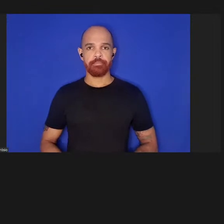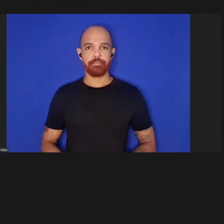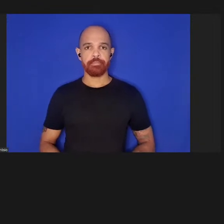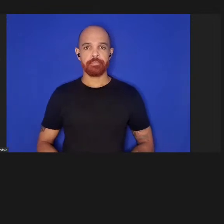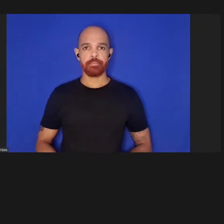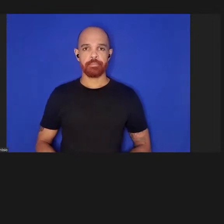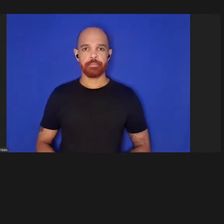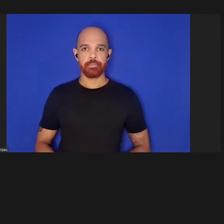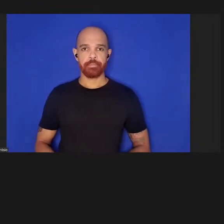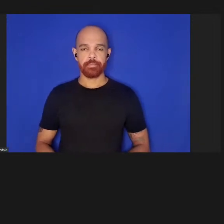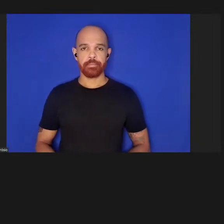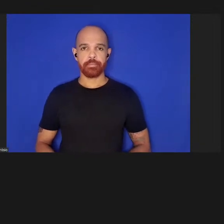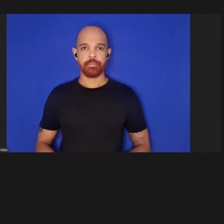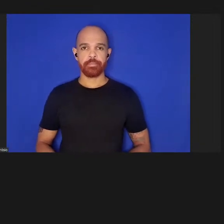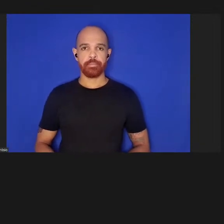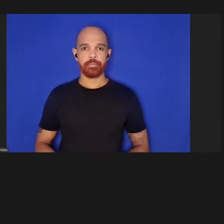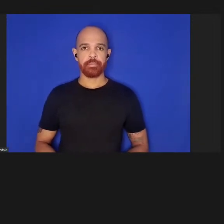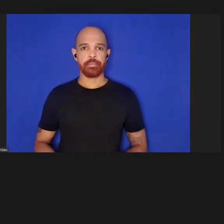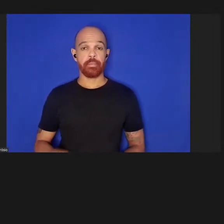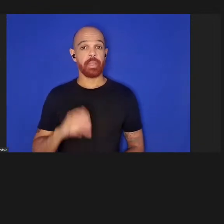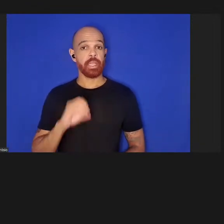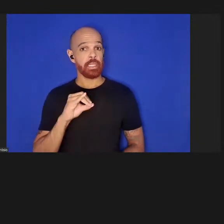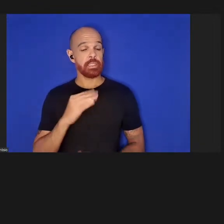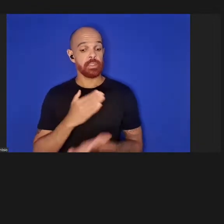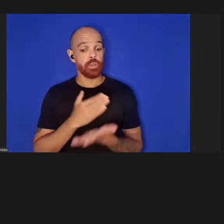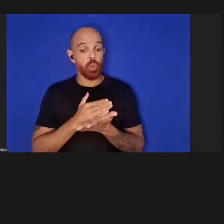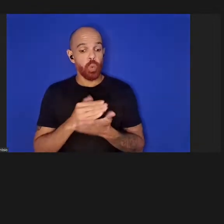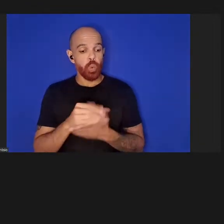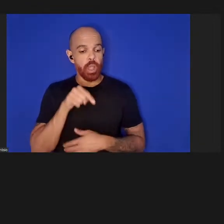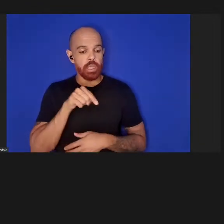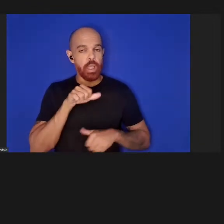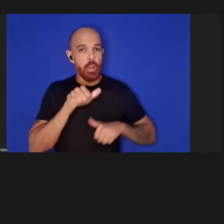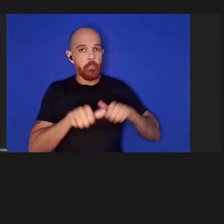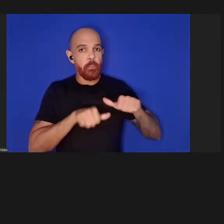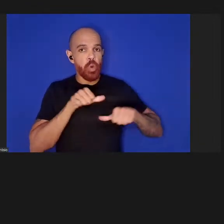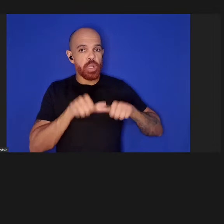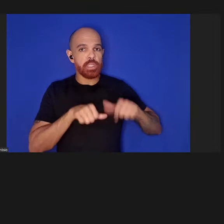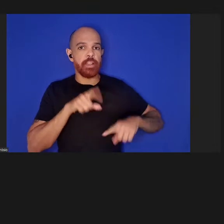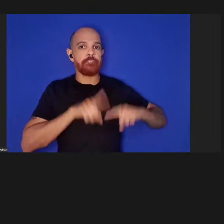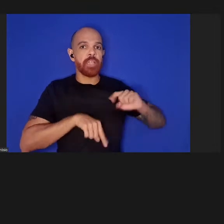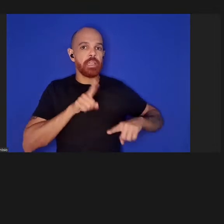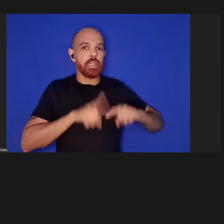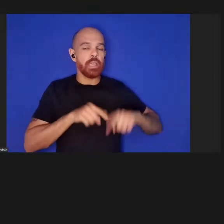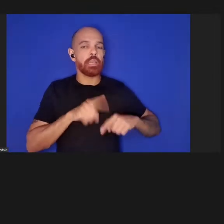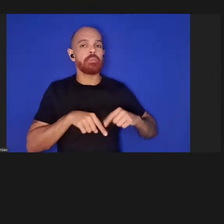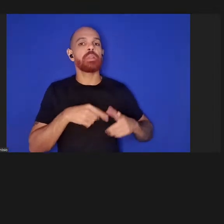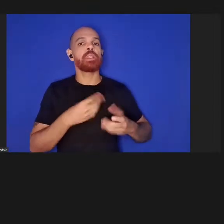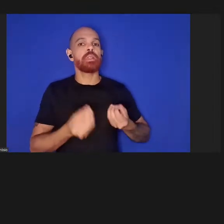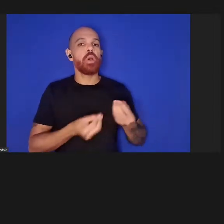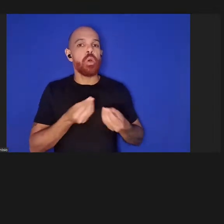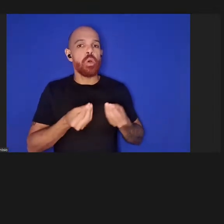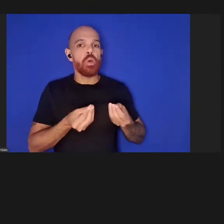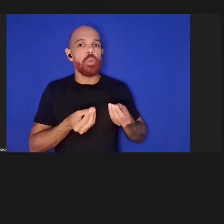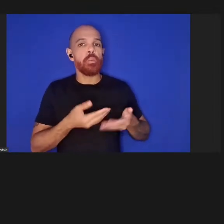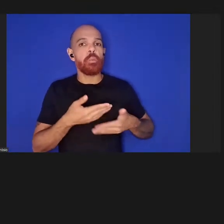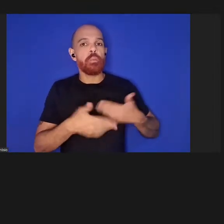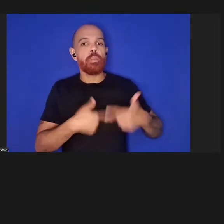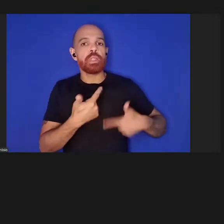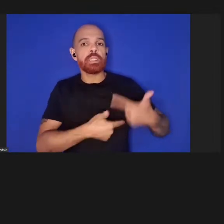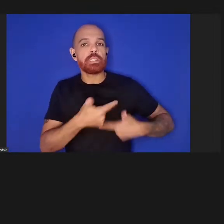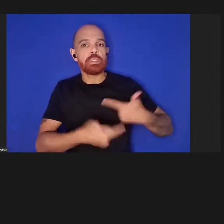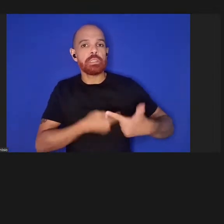se nós começarmos com a modernização das ferramentas e procedimentos científicos, o